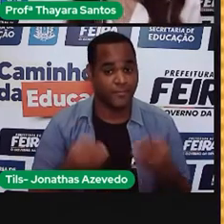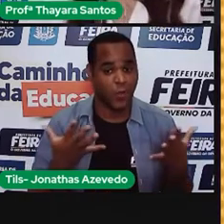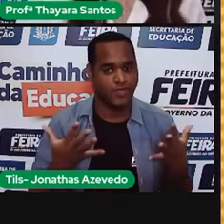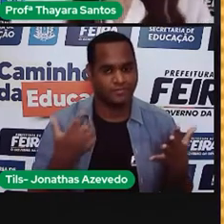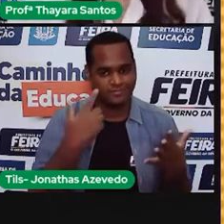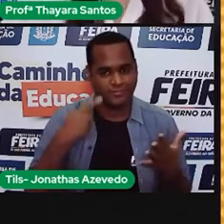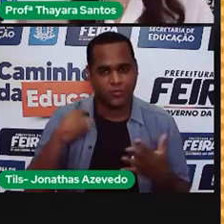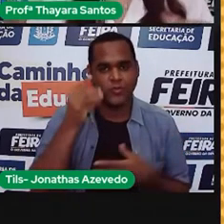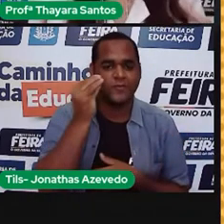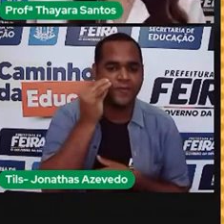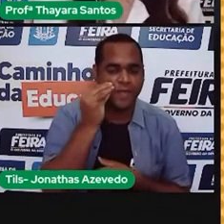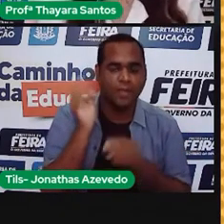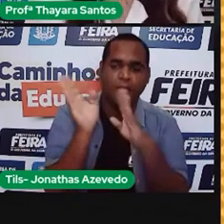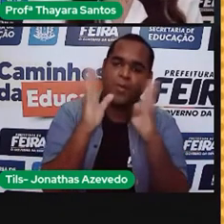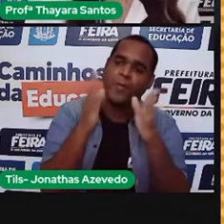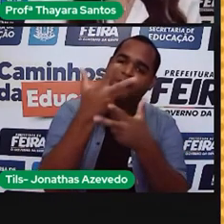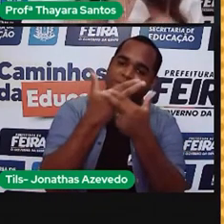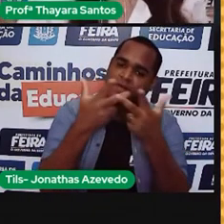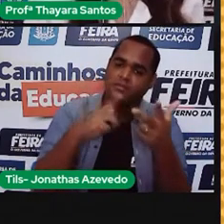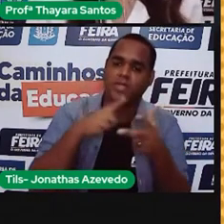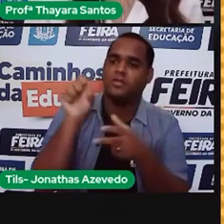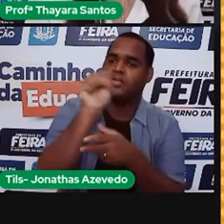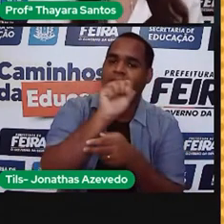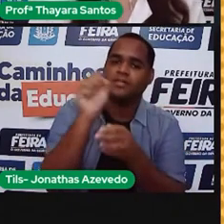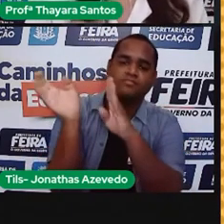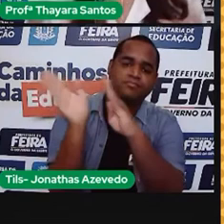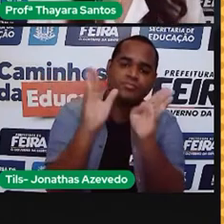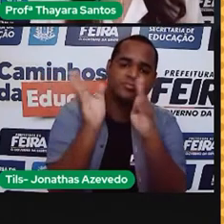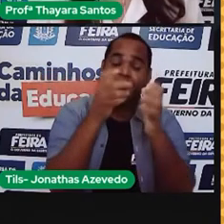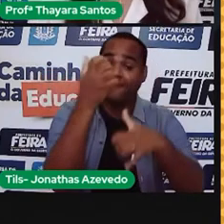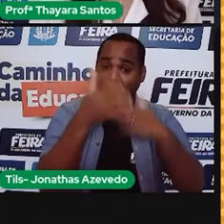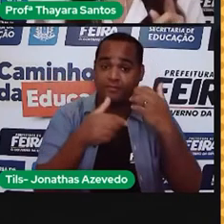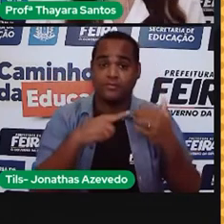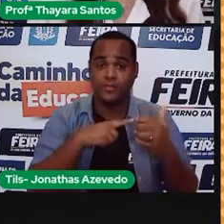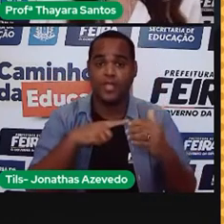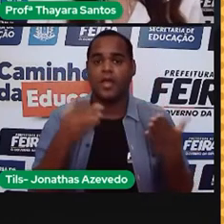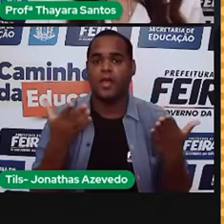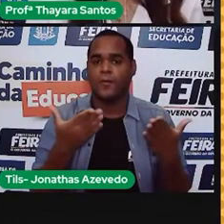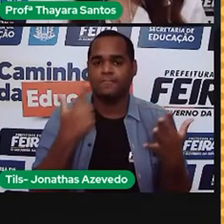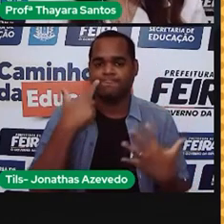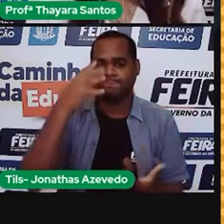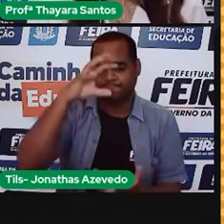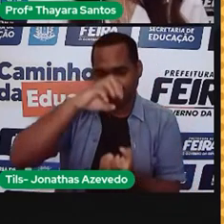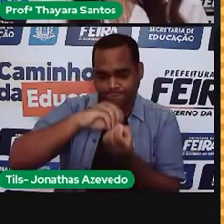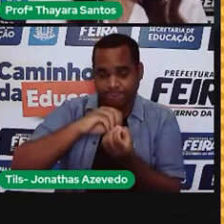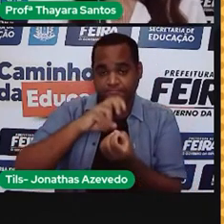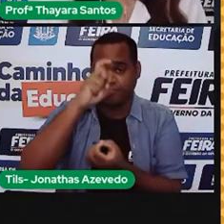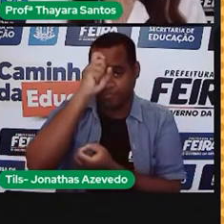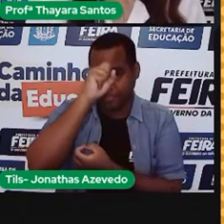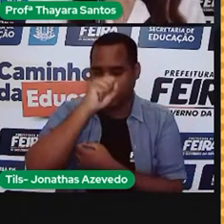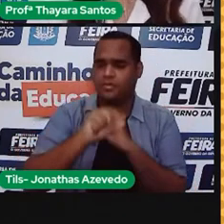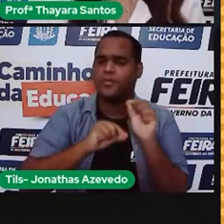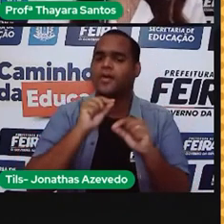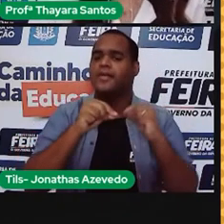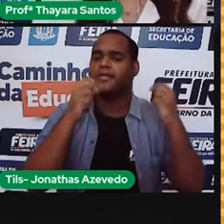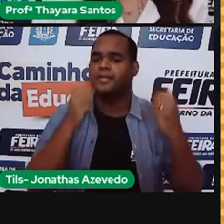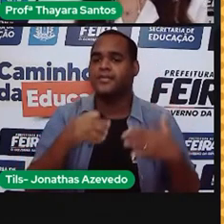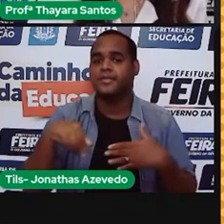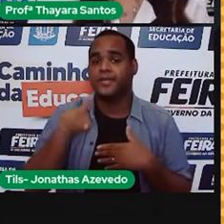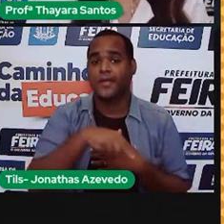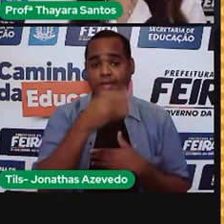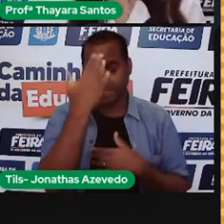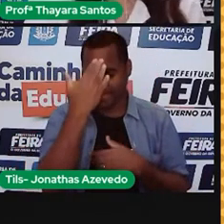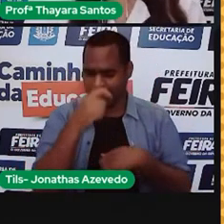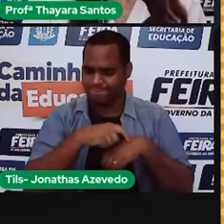Agora que a gente já viu um monte de coisa sobre essas fontes de energia, sobre os tipos de energia, vamos testar o que a gente aprendeu até aqui, que eu sei que é a hora que